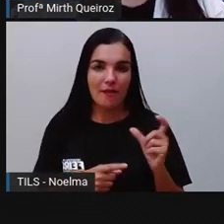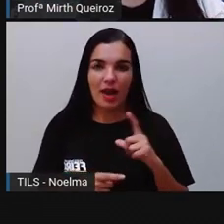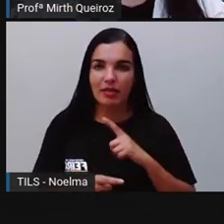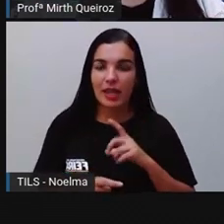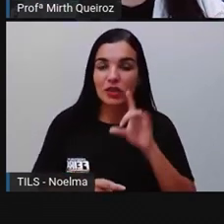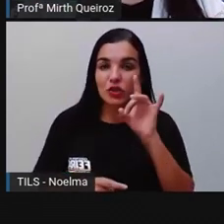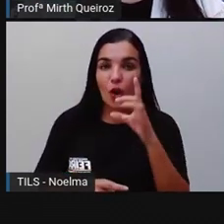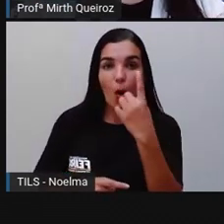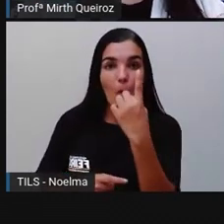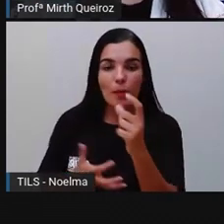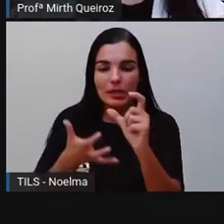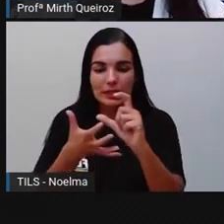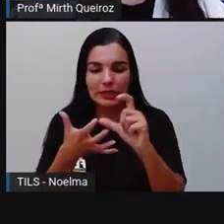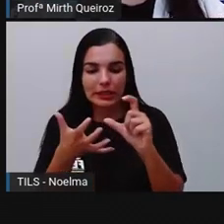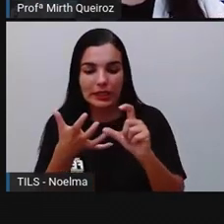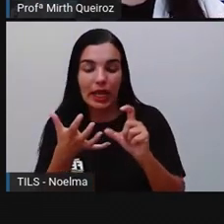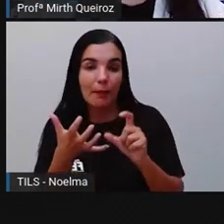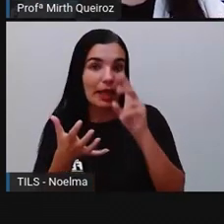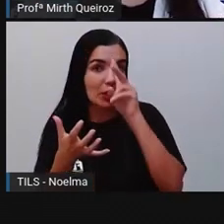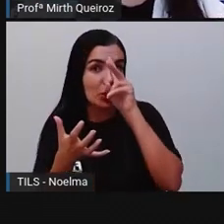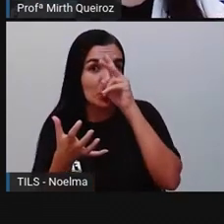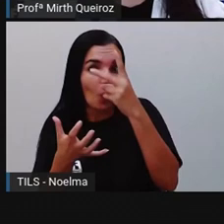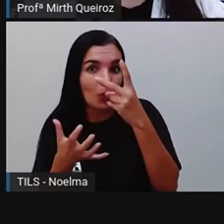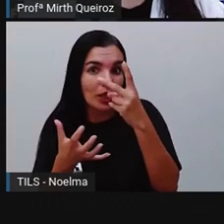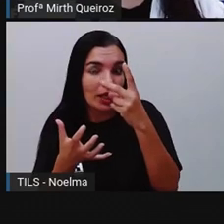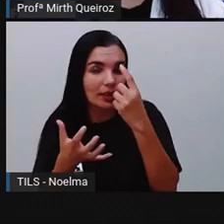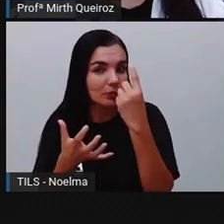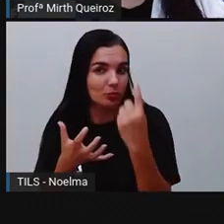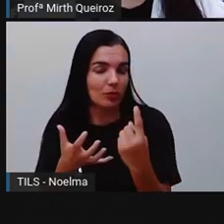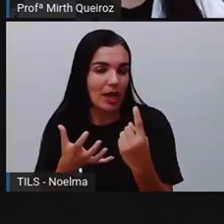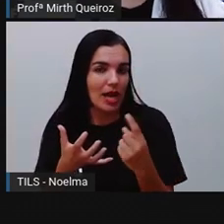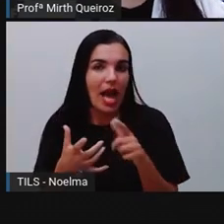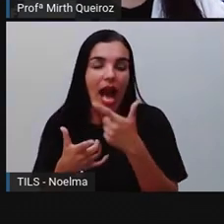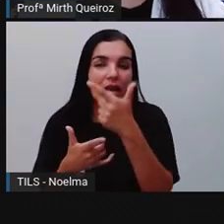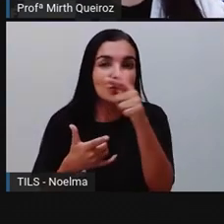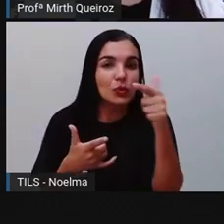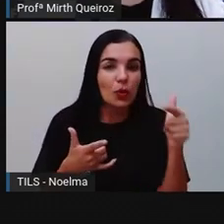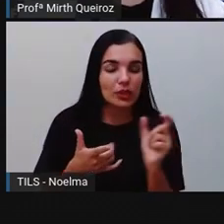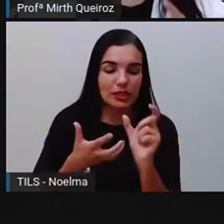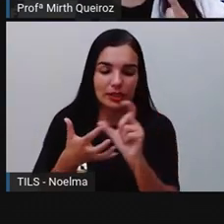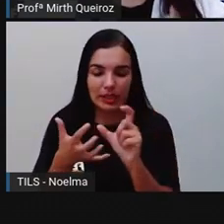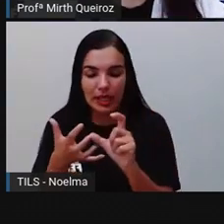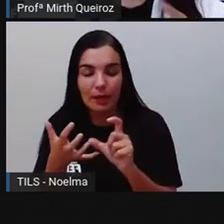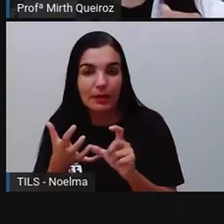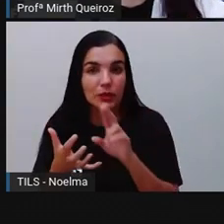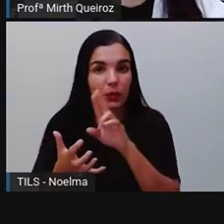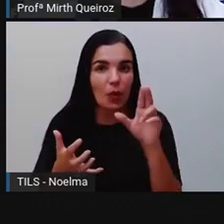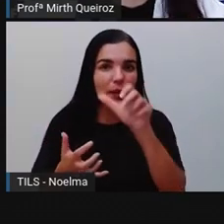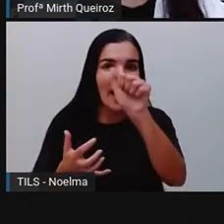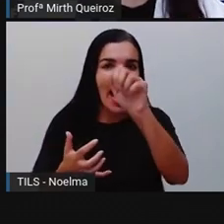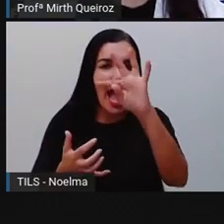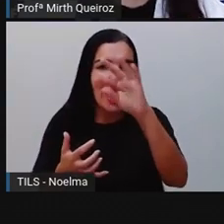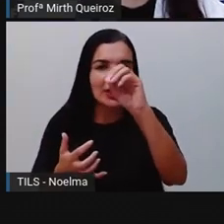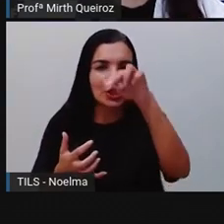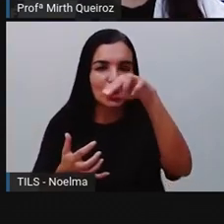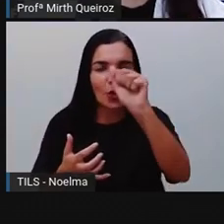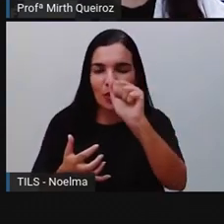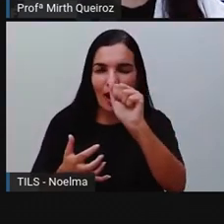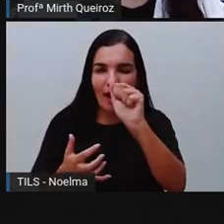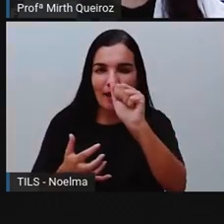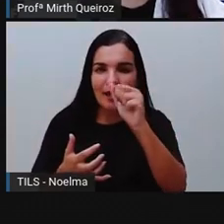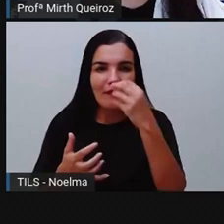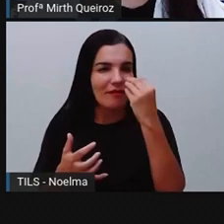sílaba tônica e as outras sílabas são chamadas de sílabas átonas. Você se lembra o que é uma sílaba